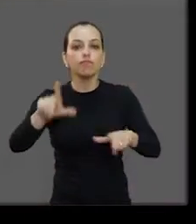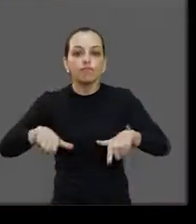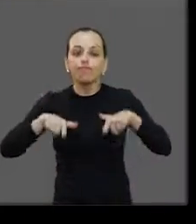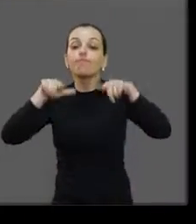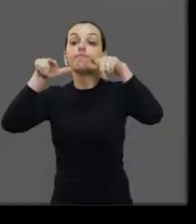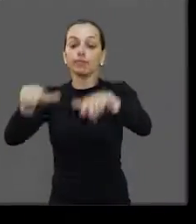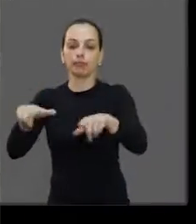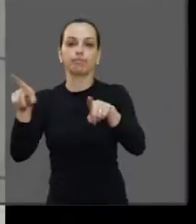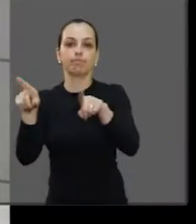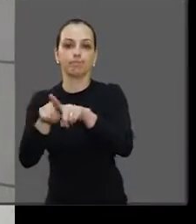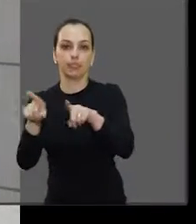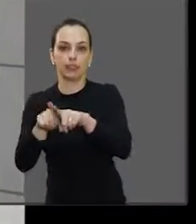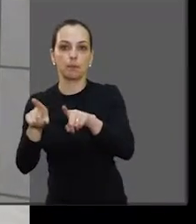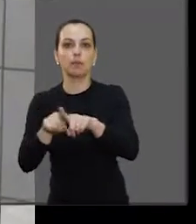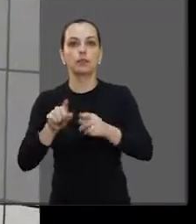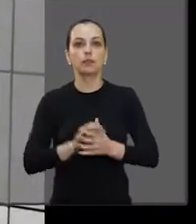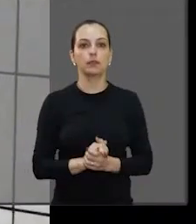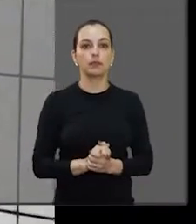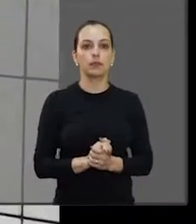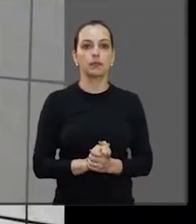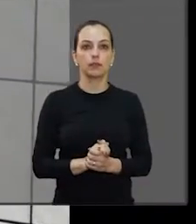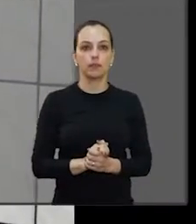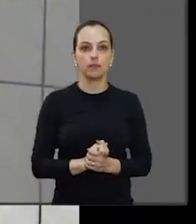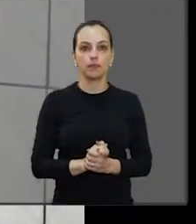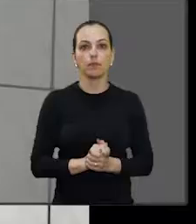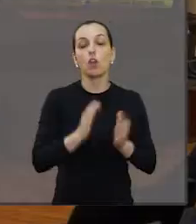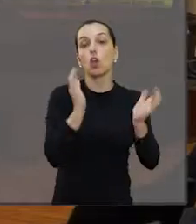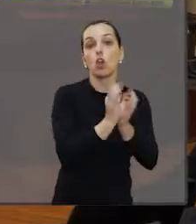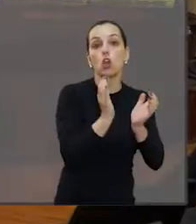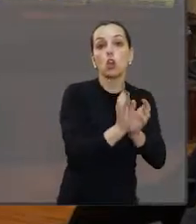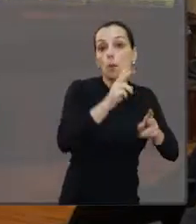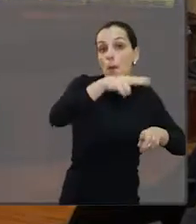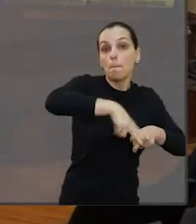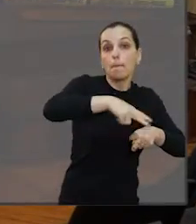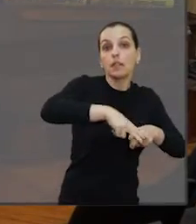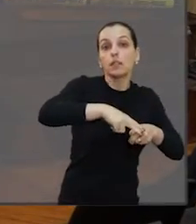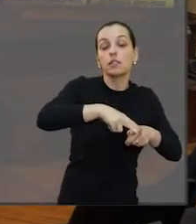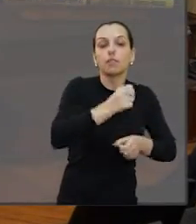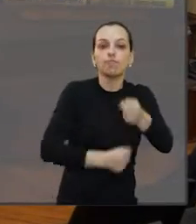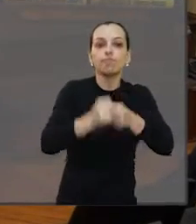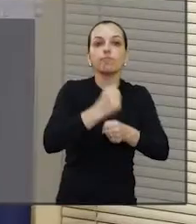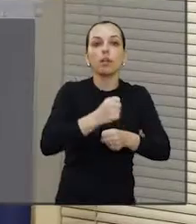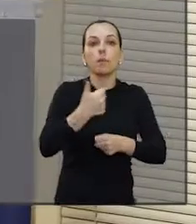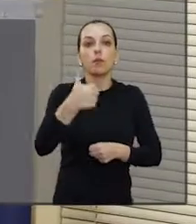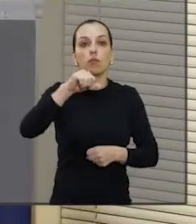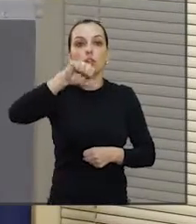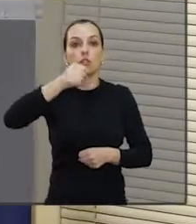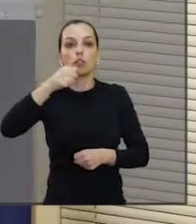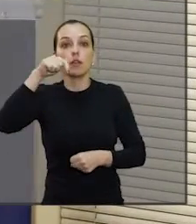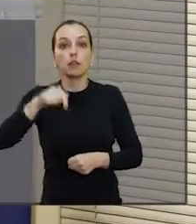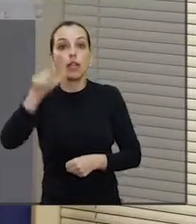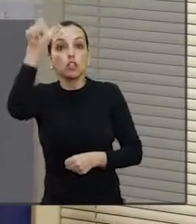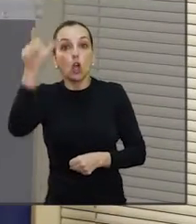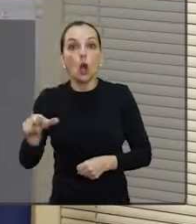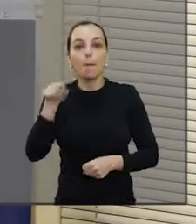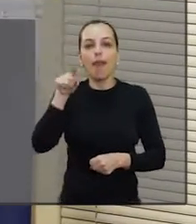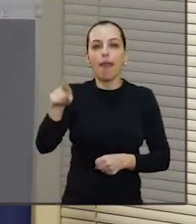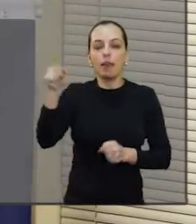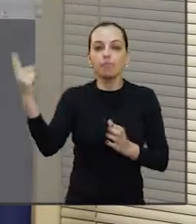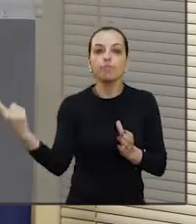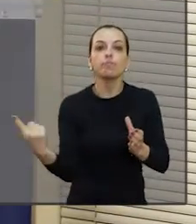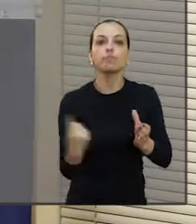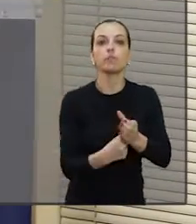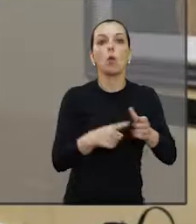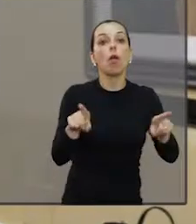1987 e médico atuante no município. O autor da indicação que sugeriu o homenageado foi o vereador